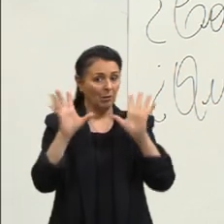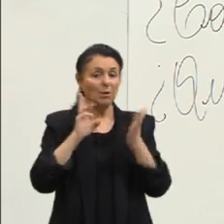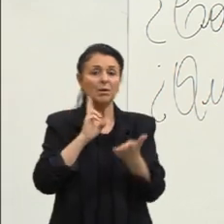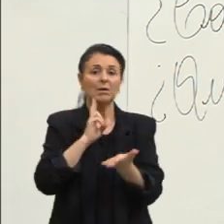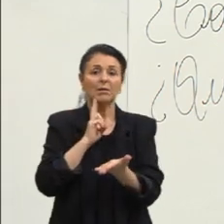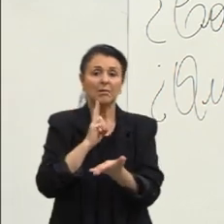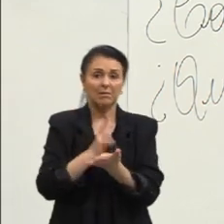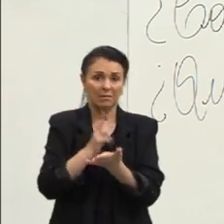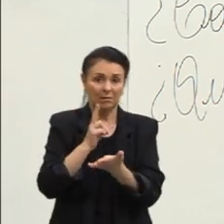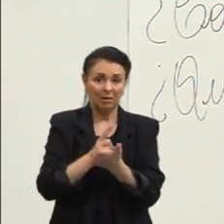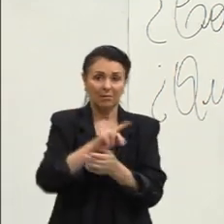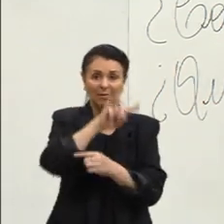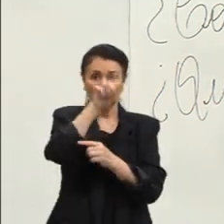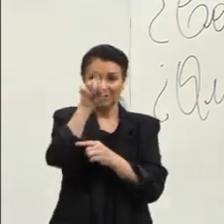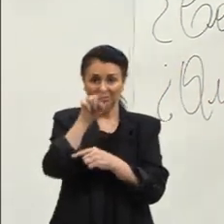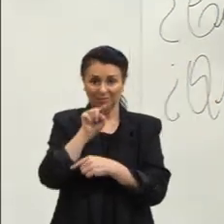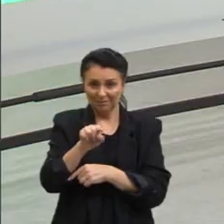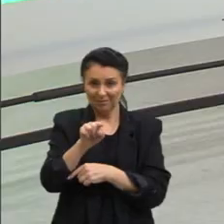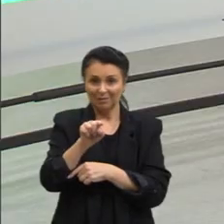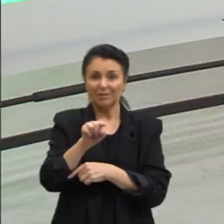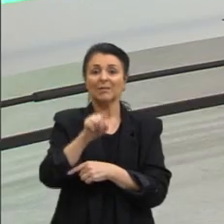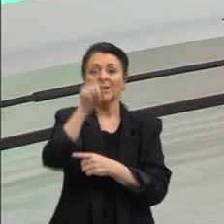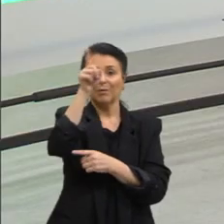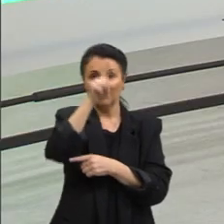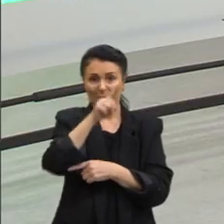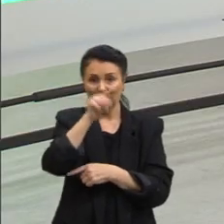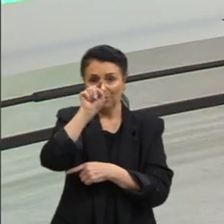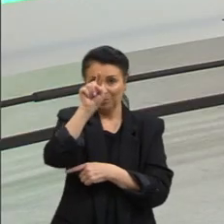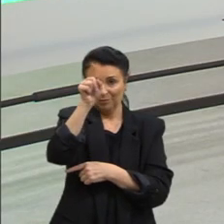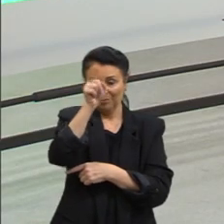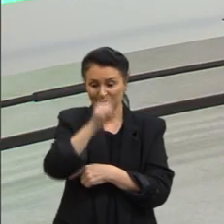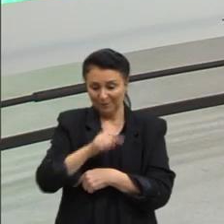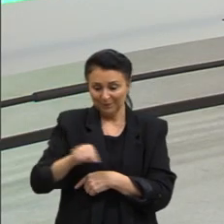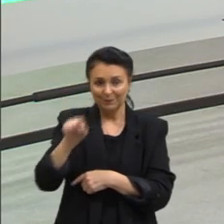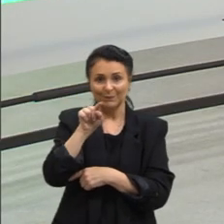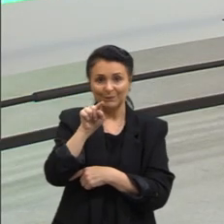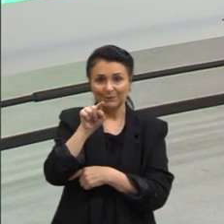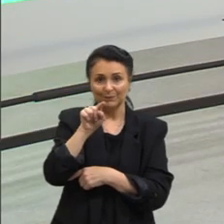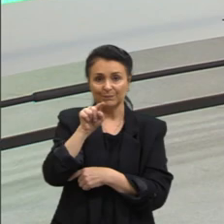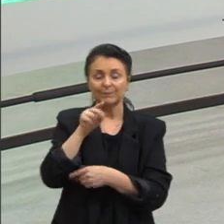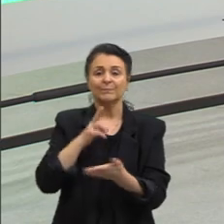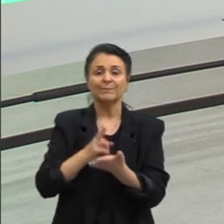Acentuado Certo Seguimos